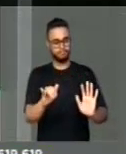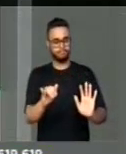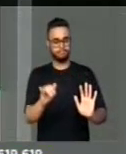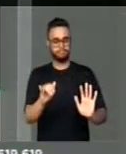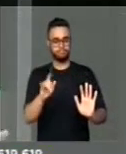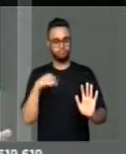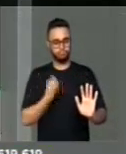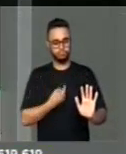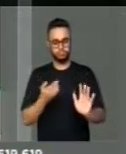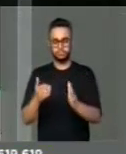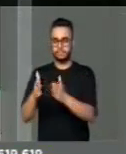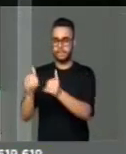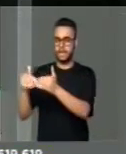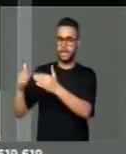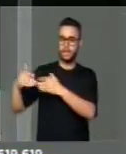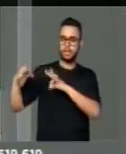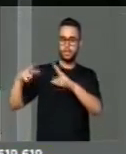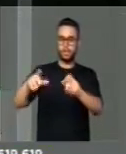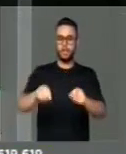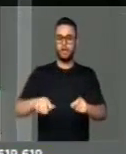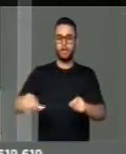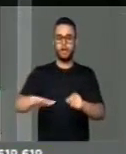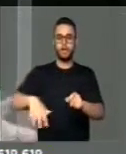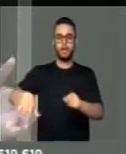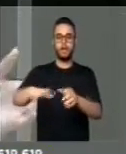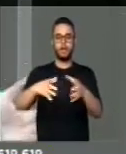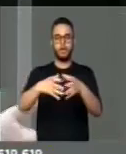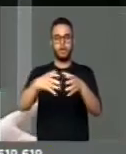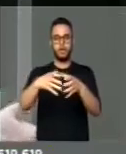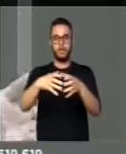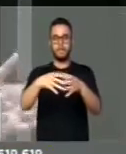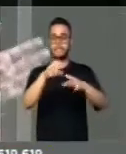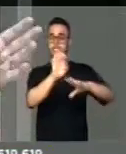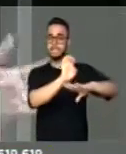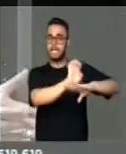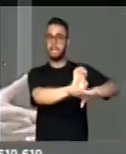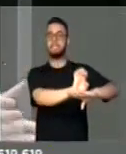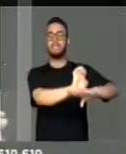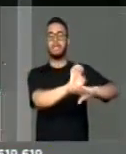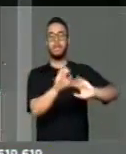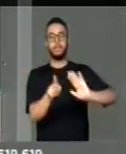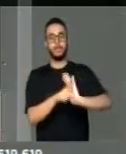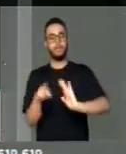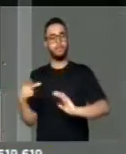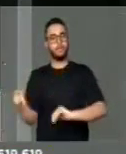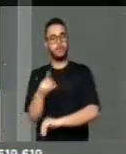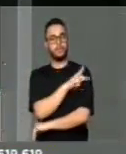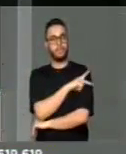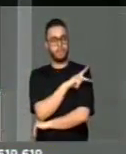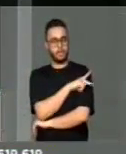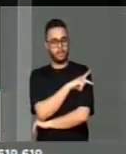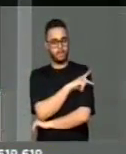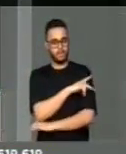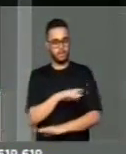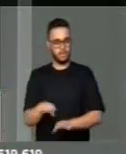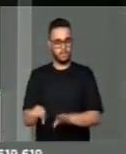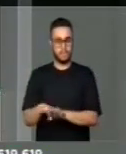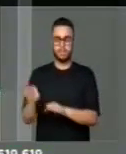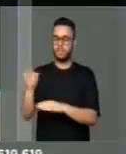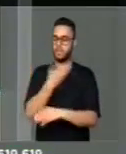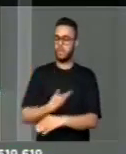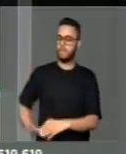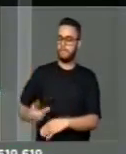todos os entes, todos os governos, tanto o governo estadual do nosso estado do Piauí, quanto o governo federal,